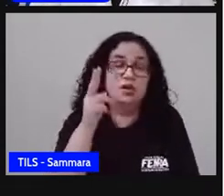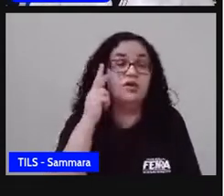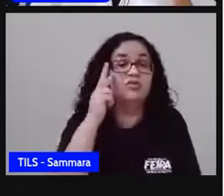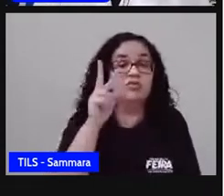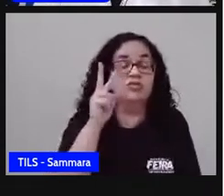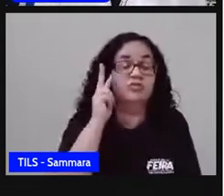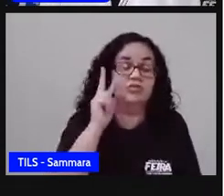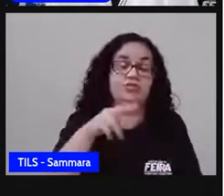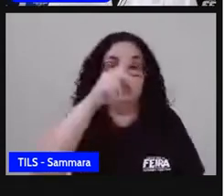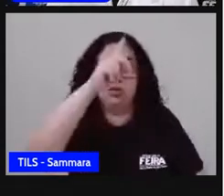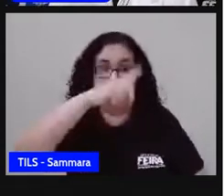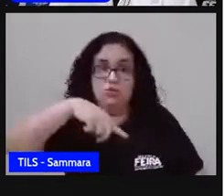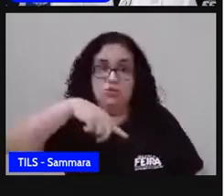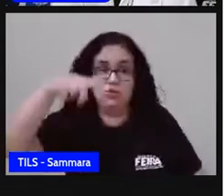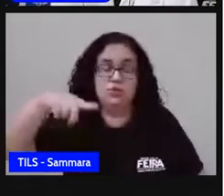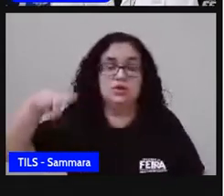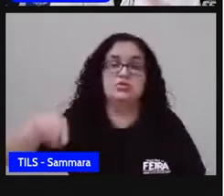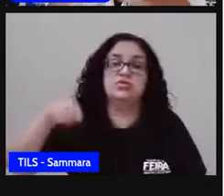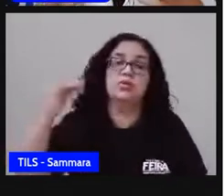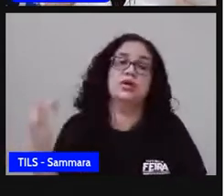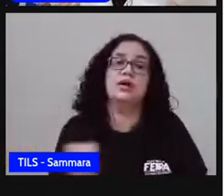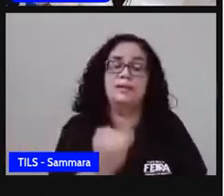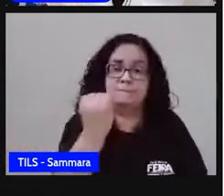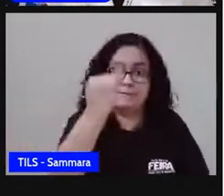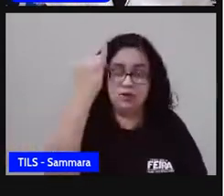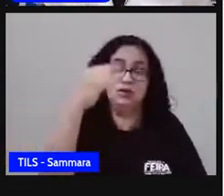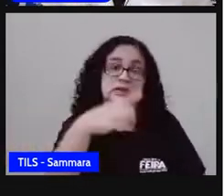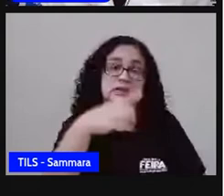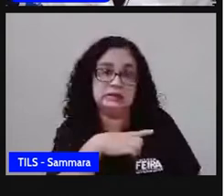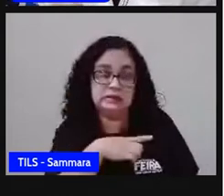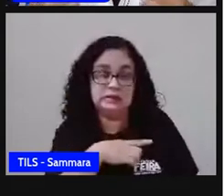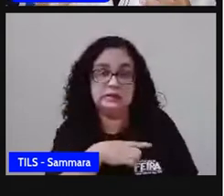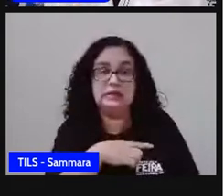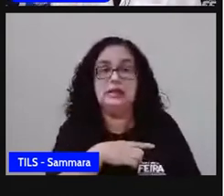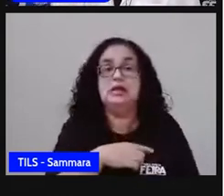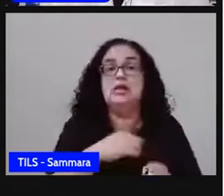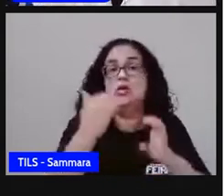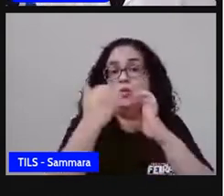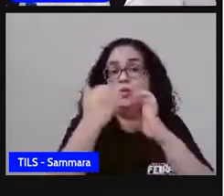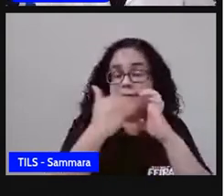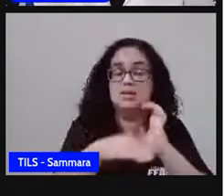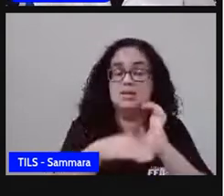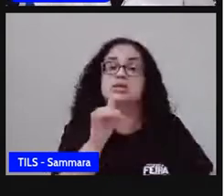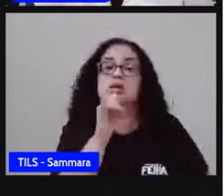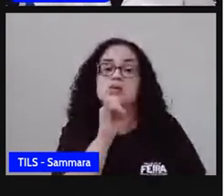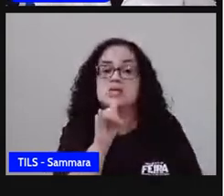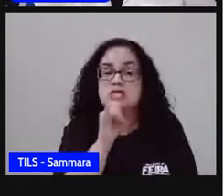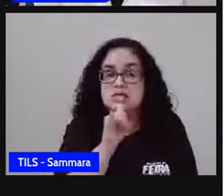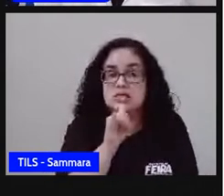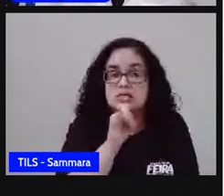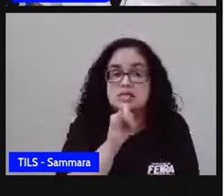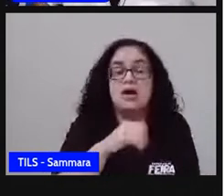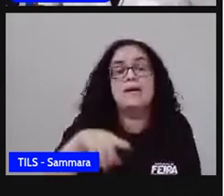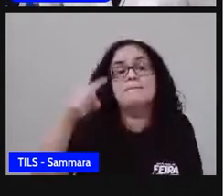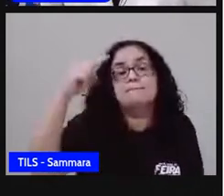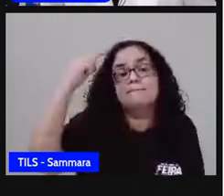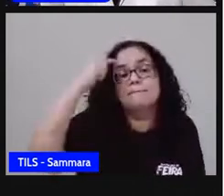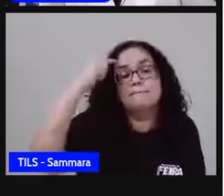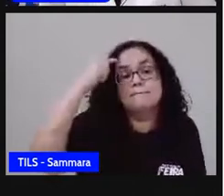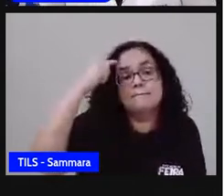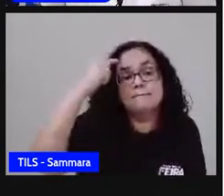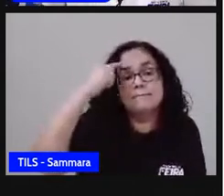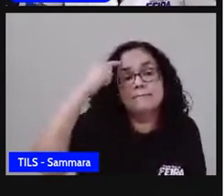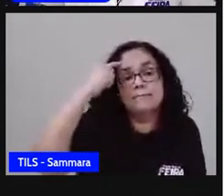veja que o gráfico é importante porque ele traz para nós uma mensagem. Então, eu trago esse exemplo para que a gente pense agora